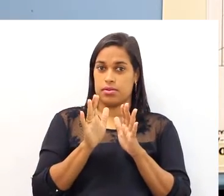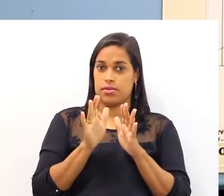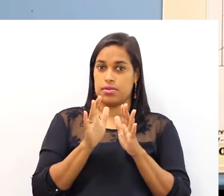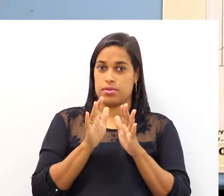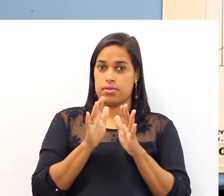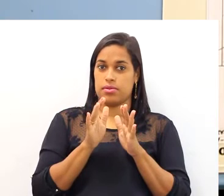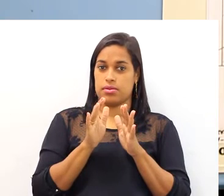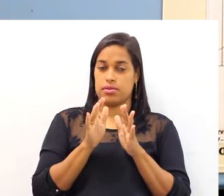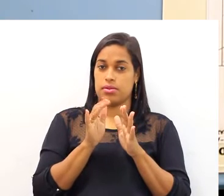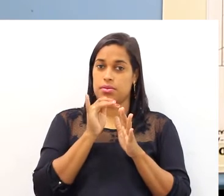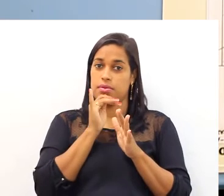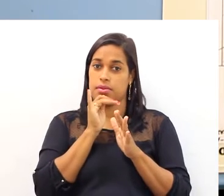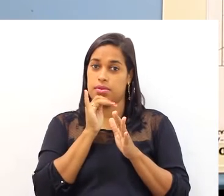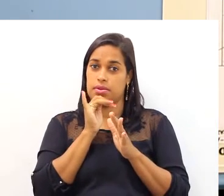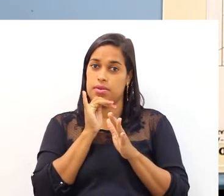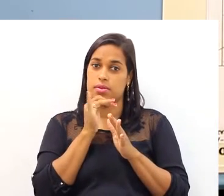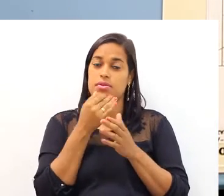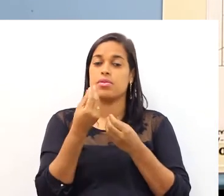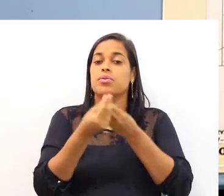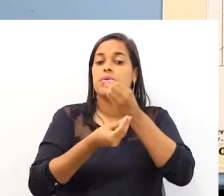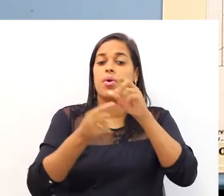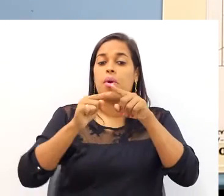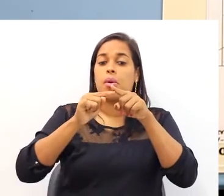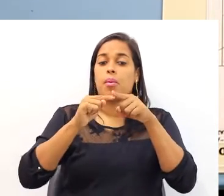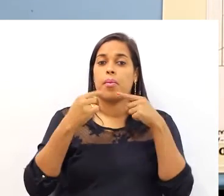o tampo redondo,